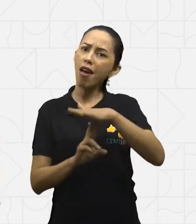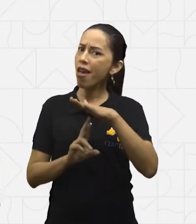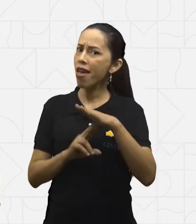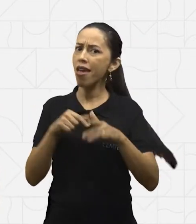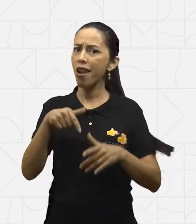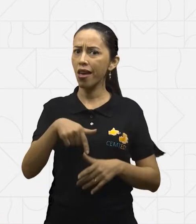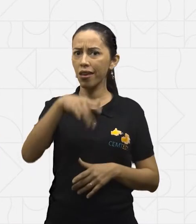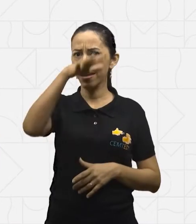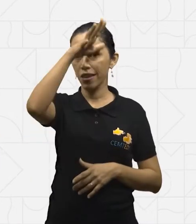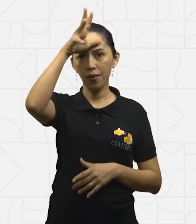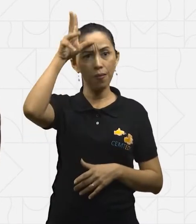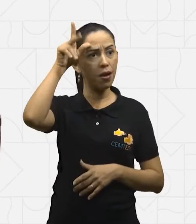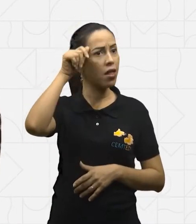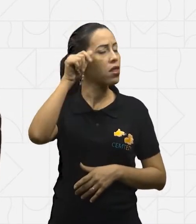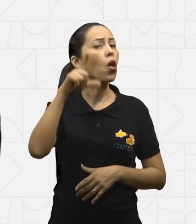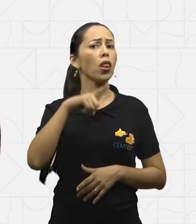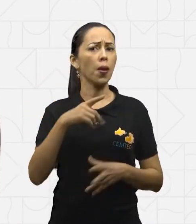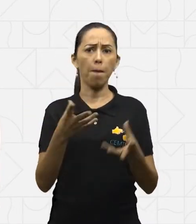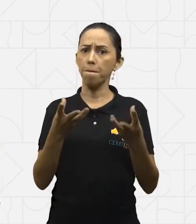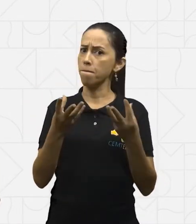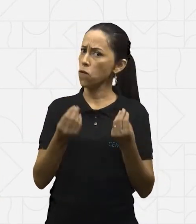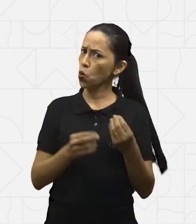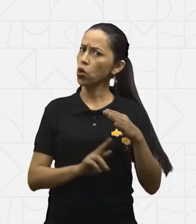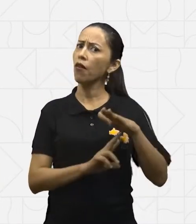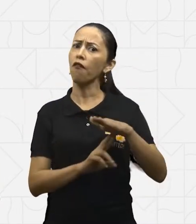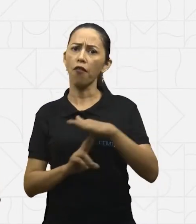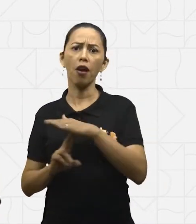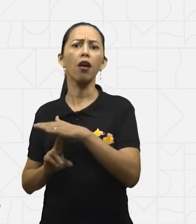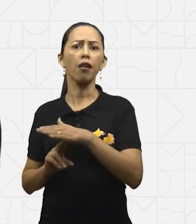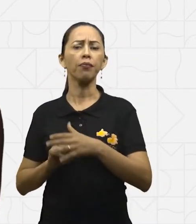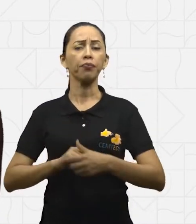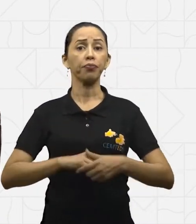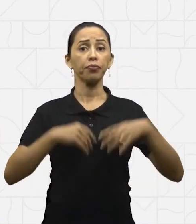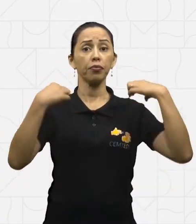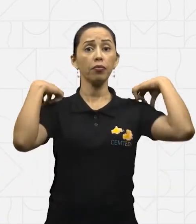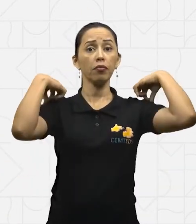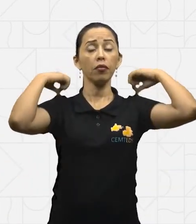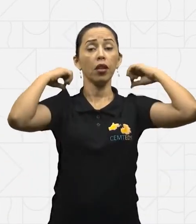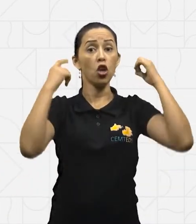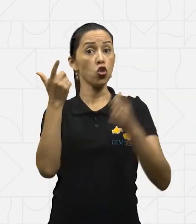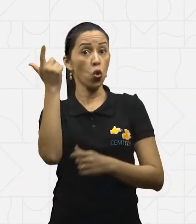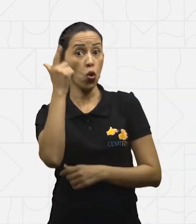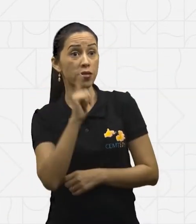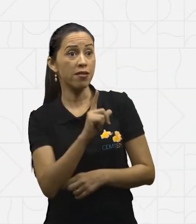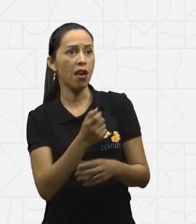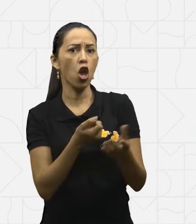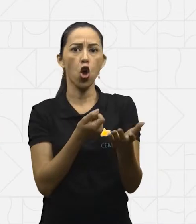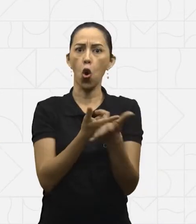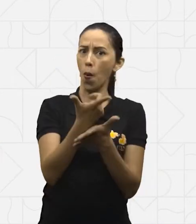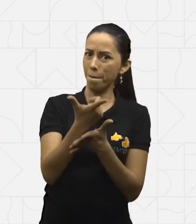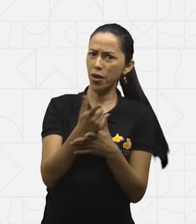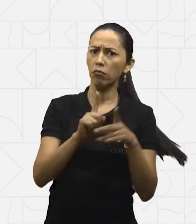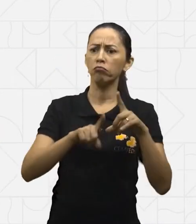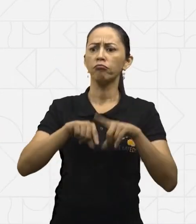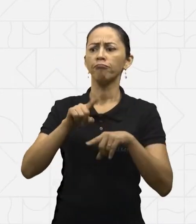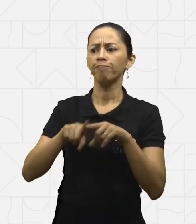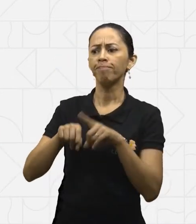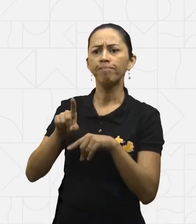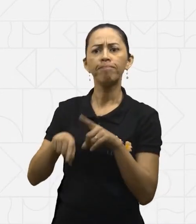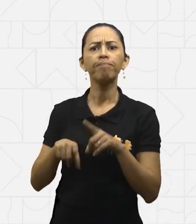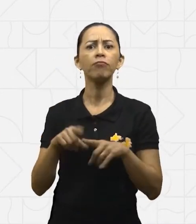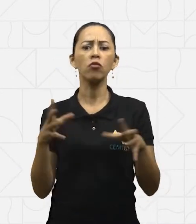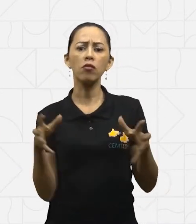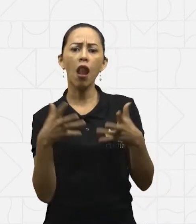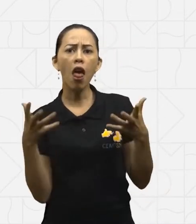amazônica. Que a gente consegue comprar esses produtos, essas saladas, frutas e não custar muito caro e nem pesar muito no